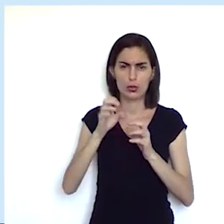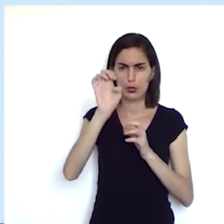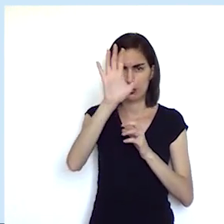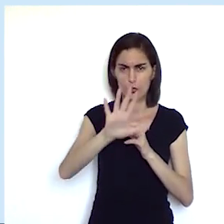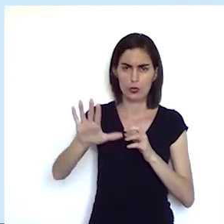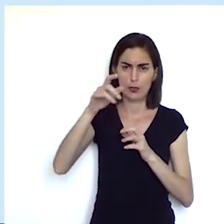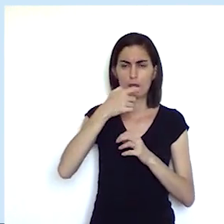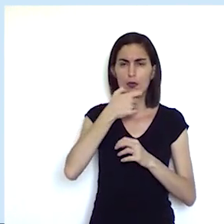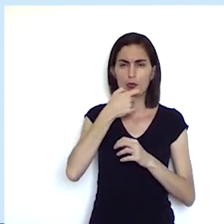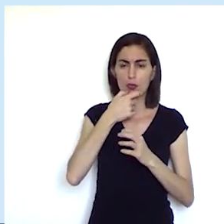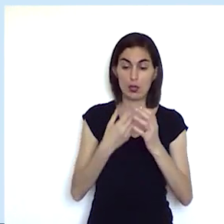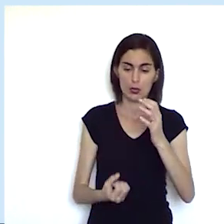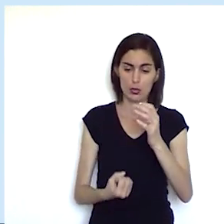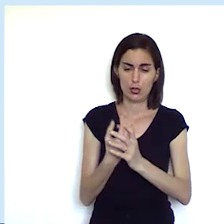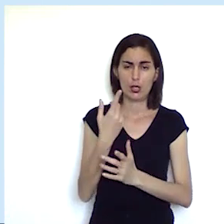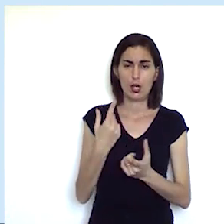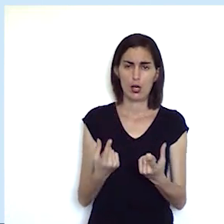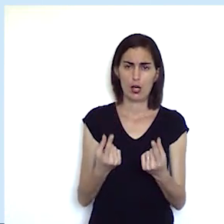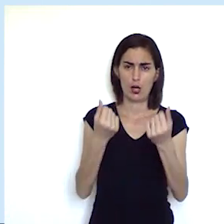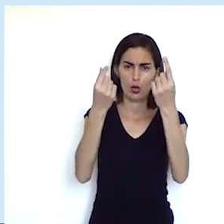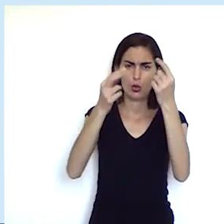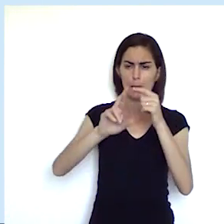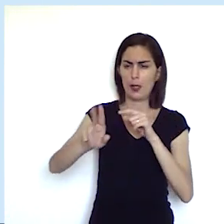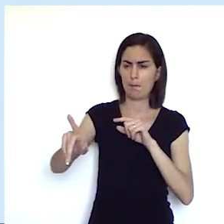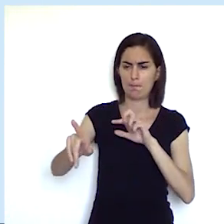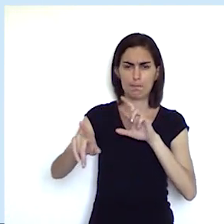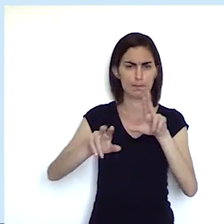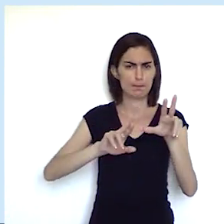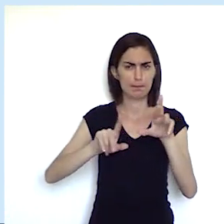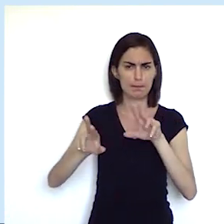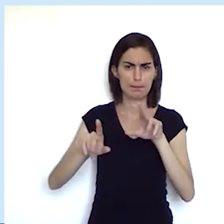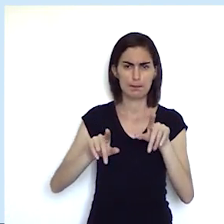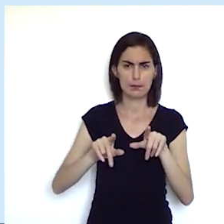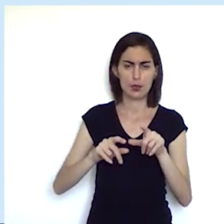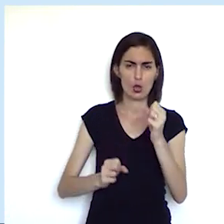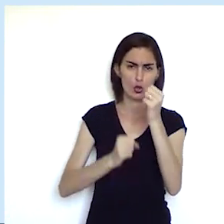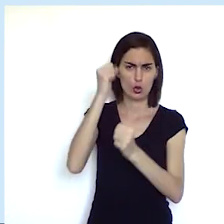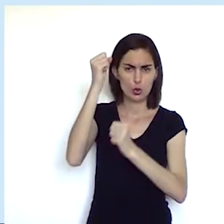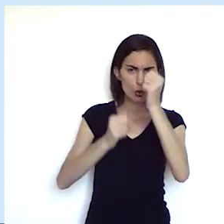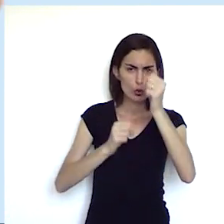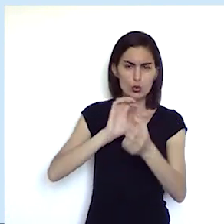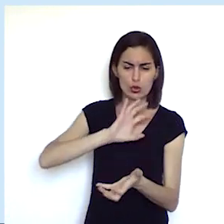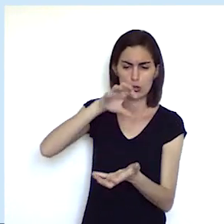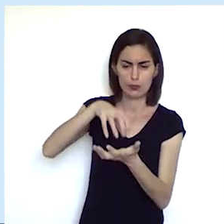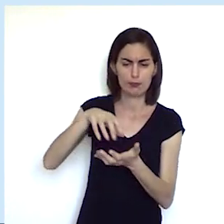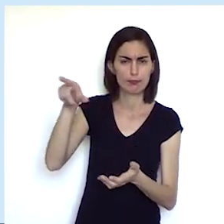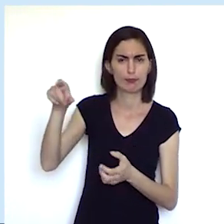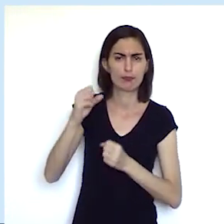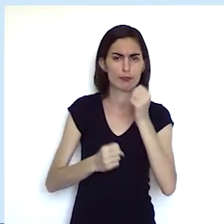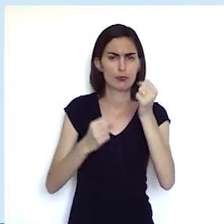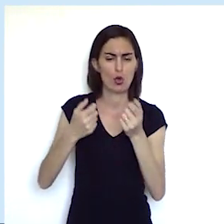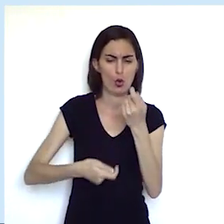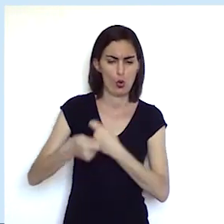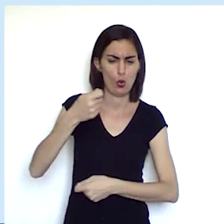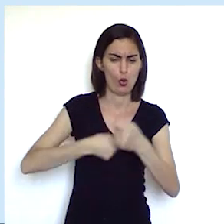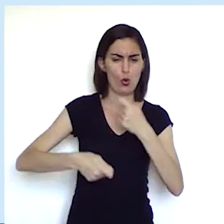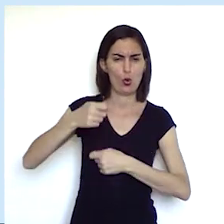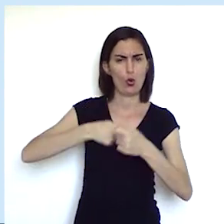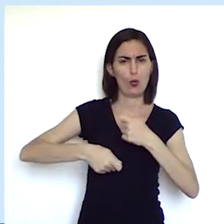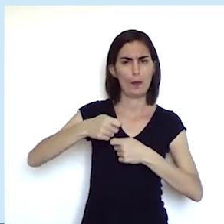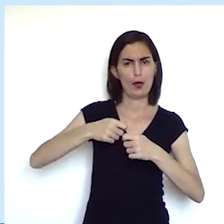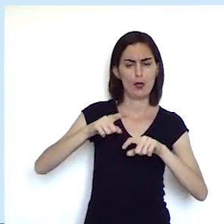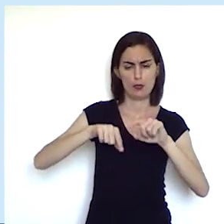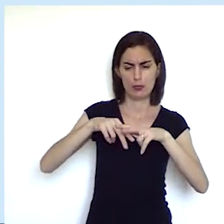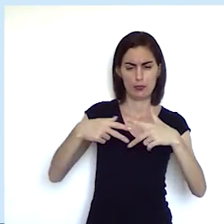da Inglaterra criaram uma economia diversificada então a indústria se implantou ali um comércio diversificado de